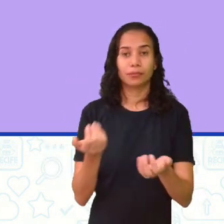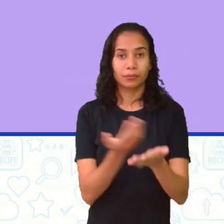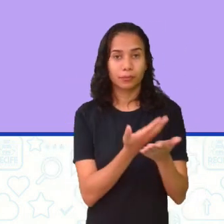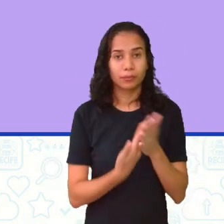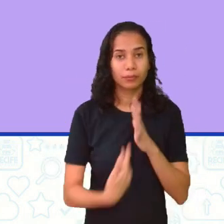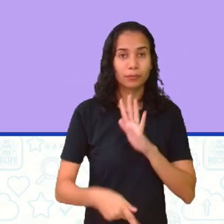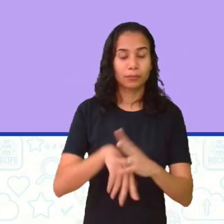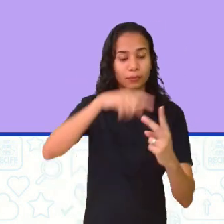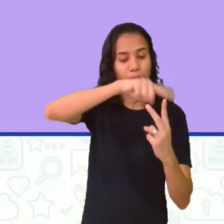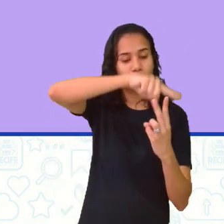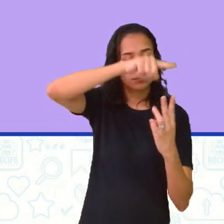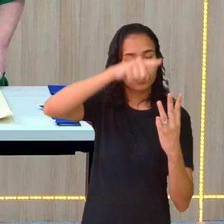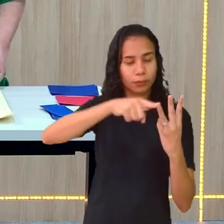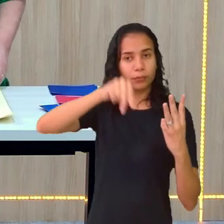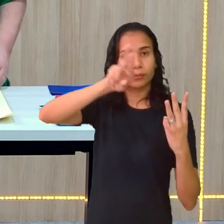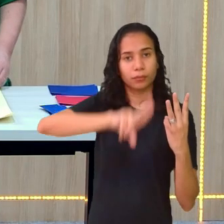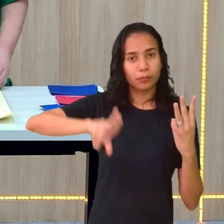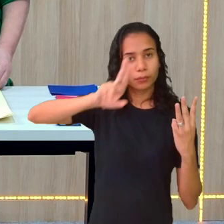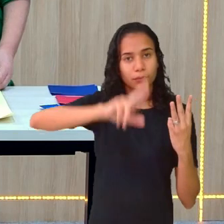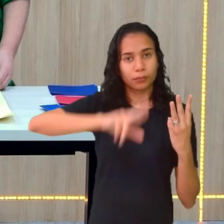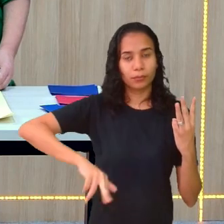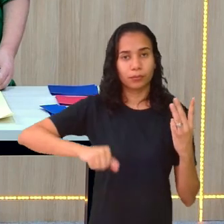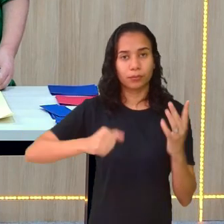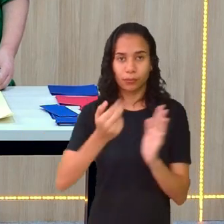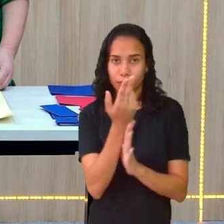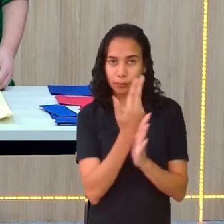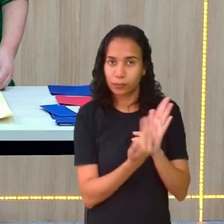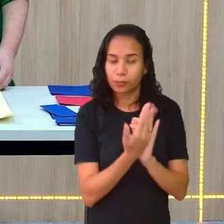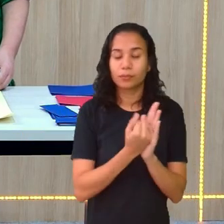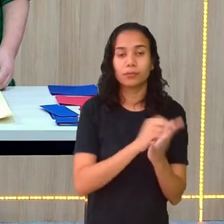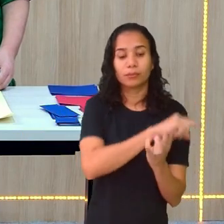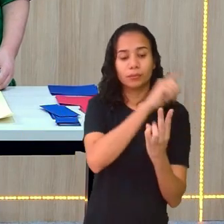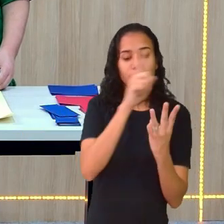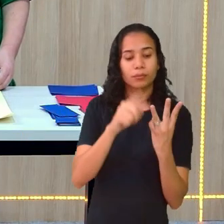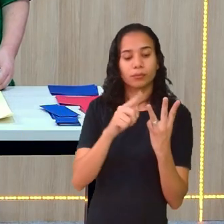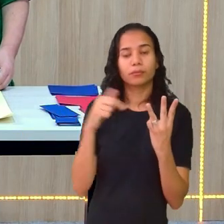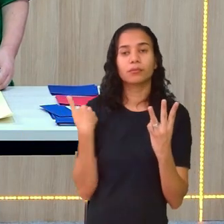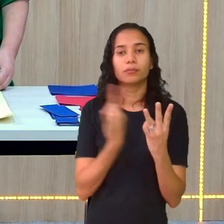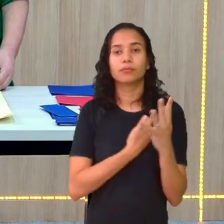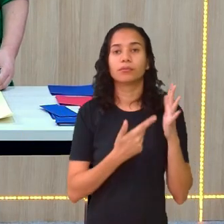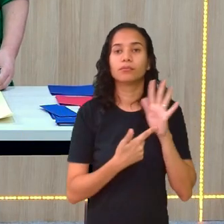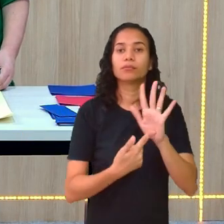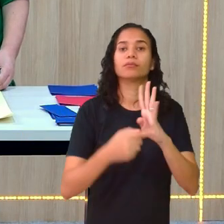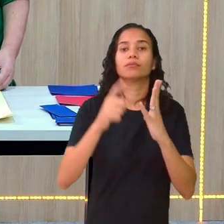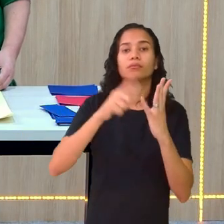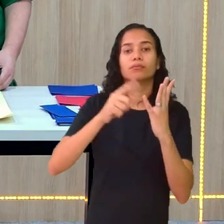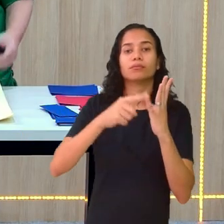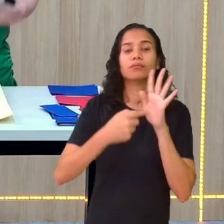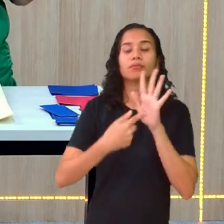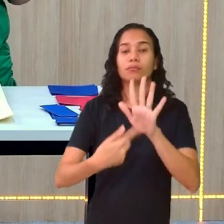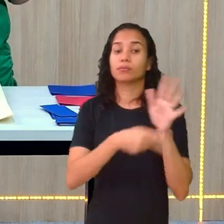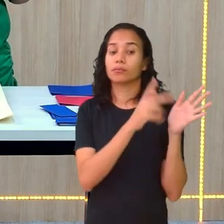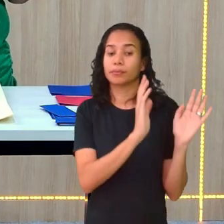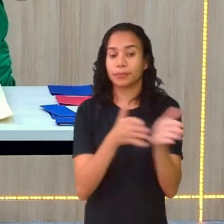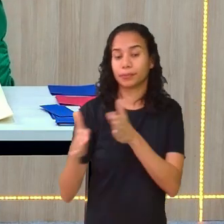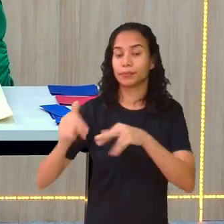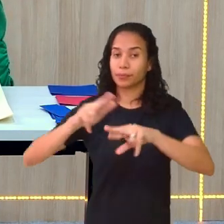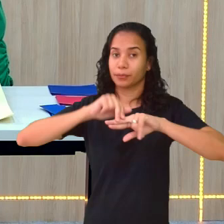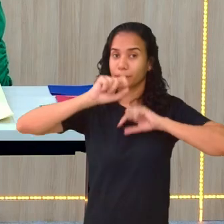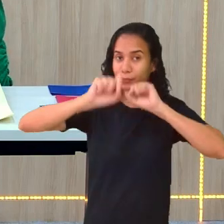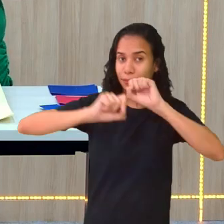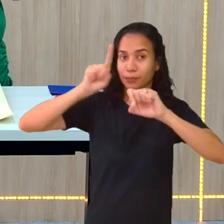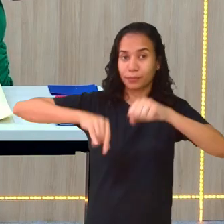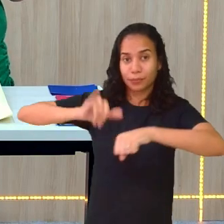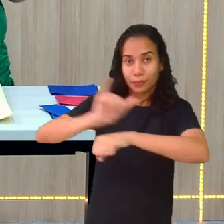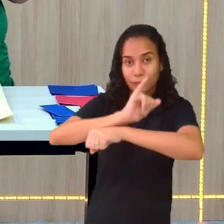três com os ladrilhos e um a gente vai mostrar aí no passo a passo. Por quê, gente? Porque são